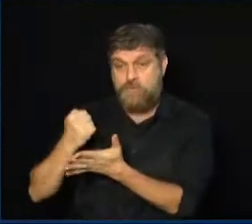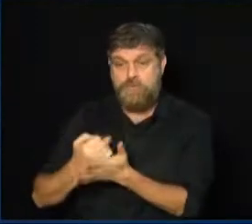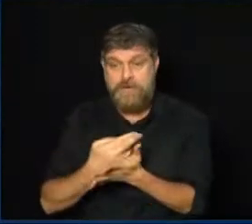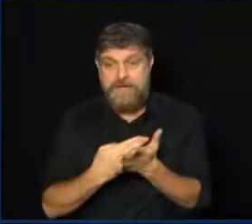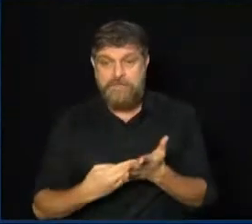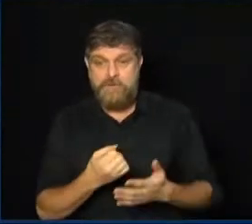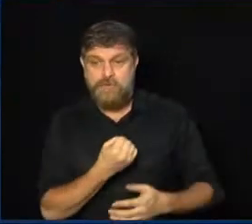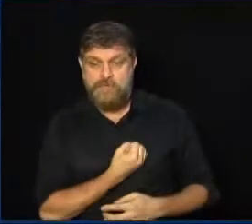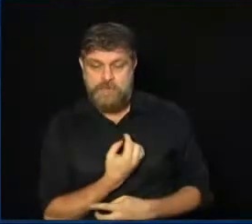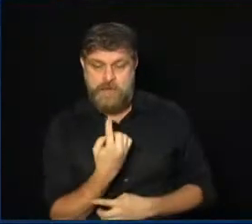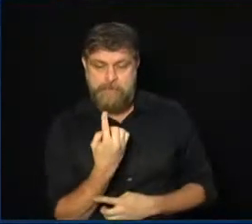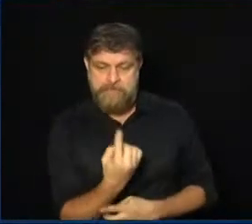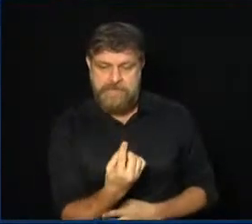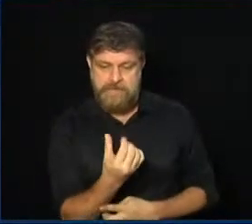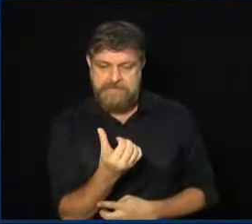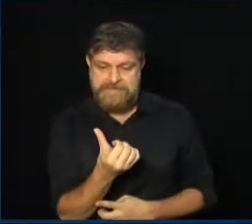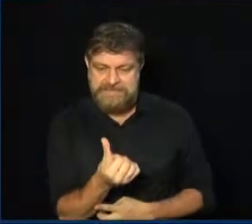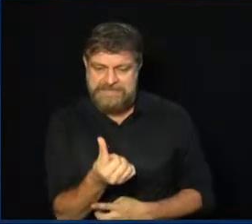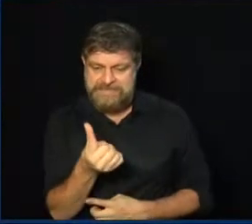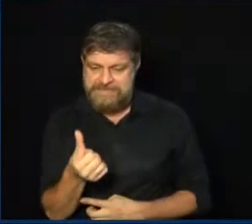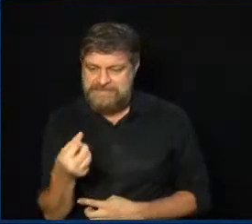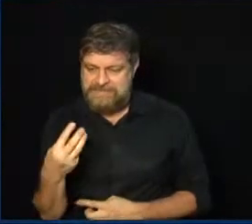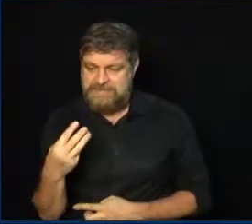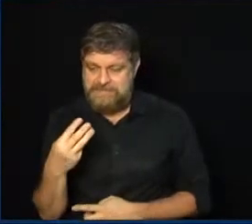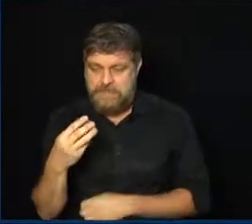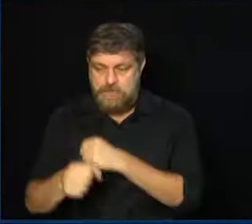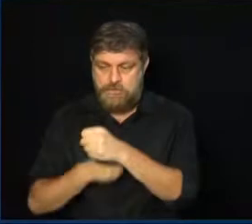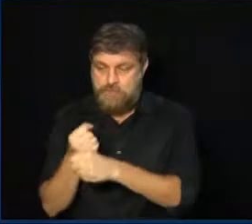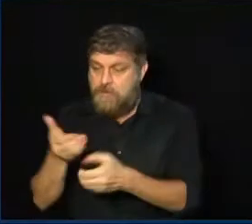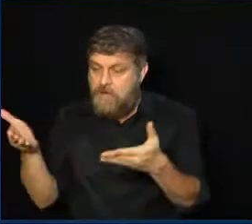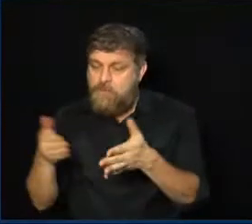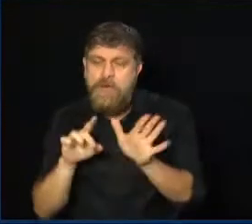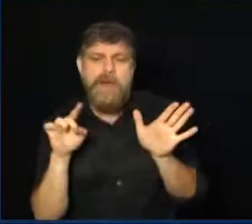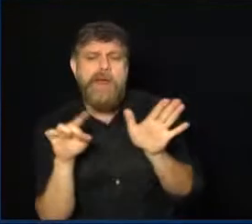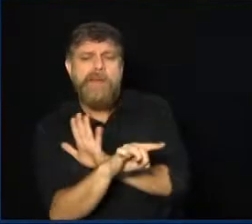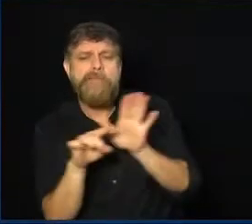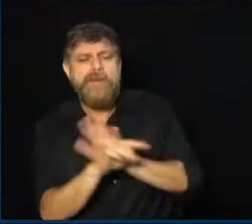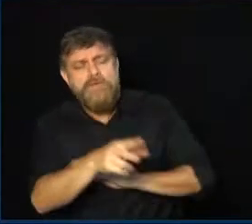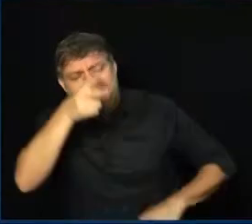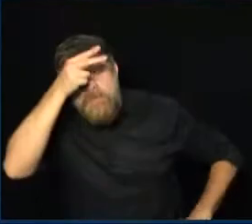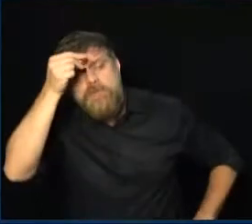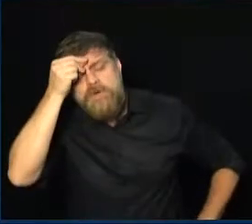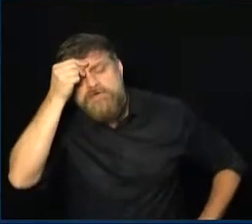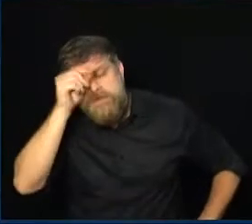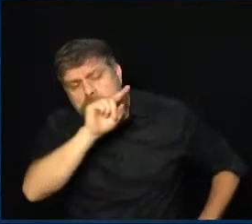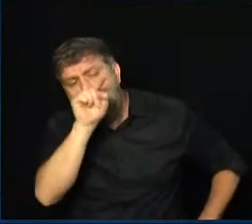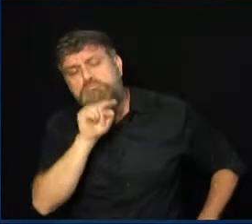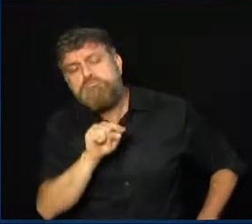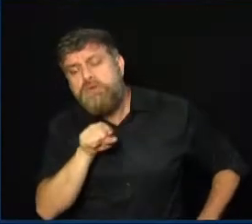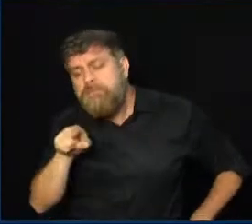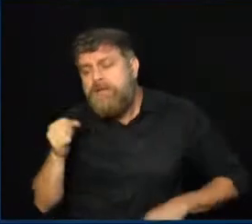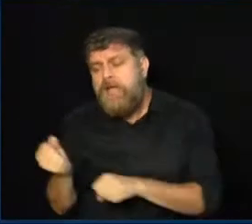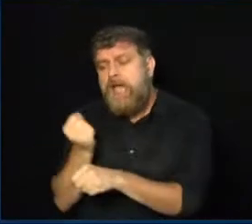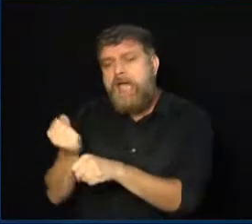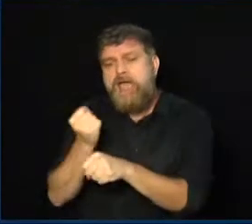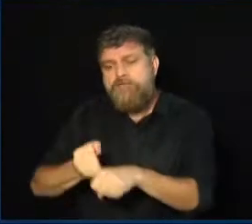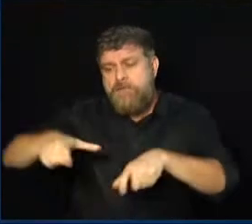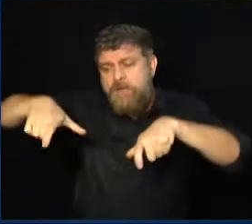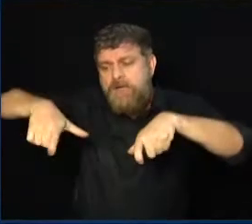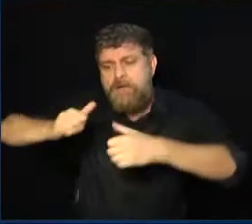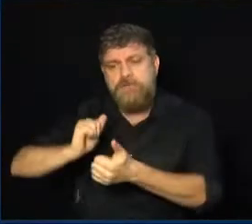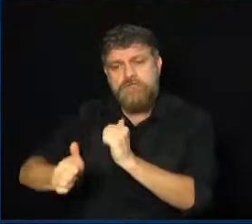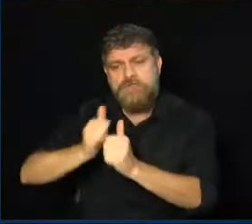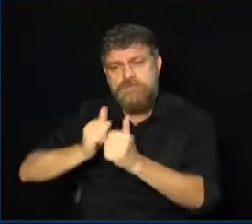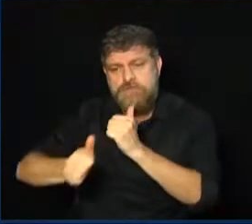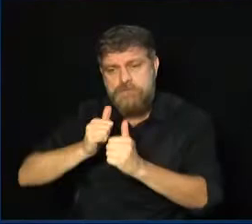1663 deste ano, que pede informações à prefeitura sobre reforma no campo de futebol da